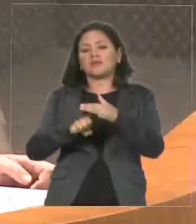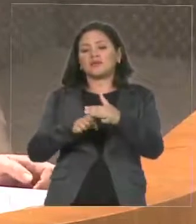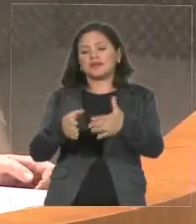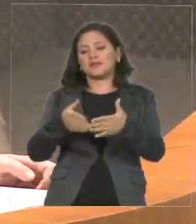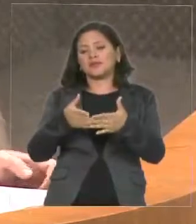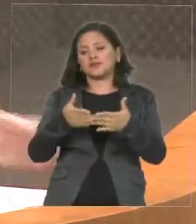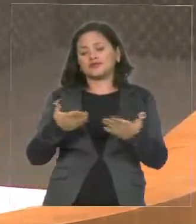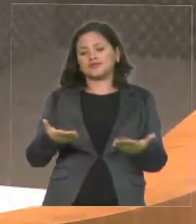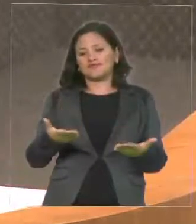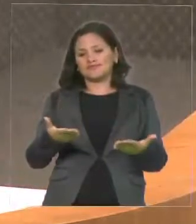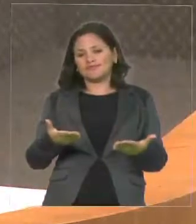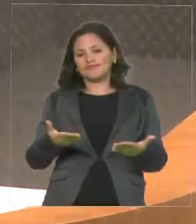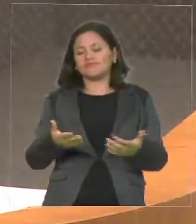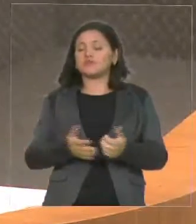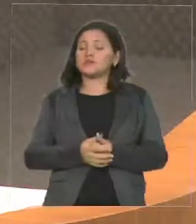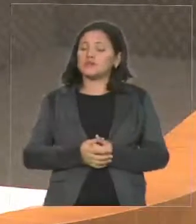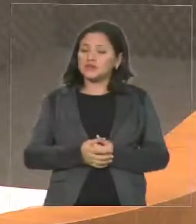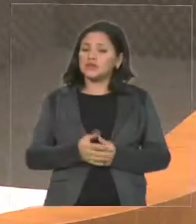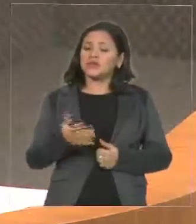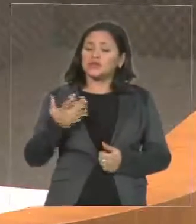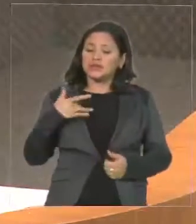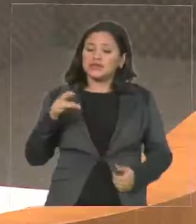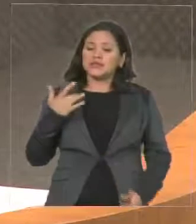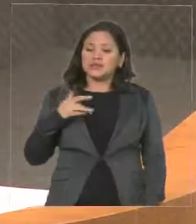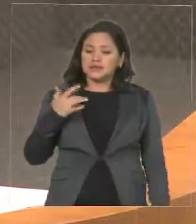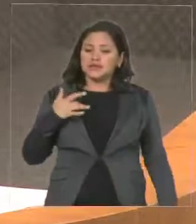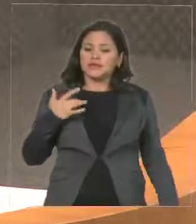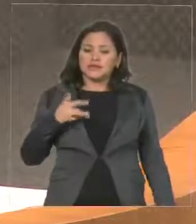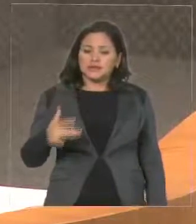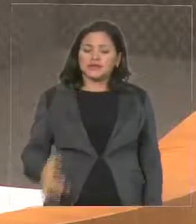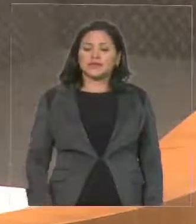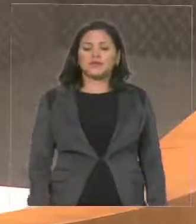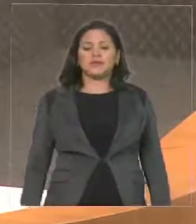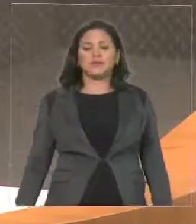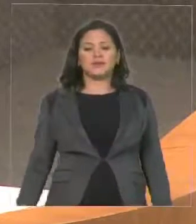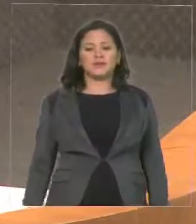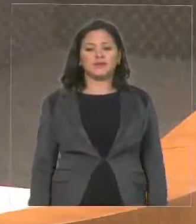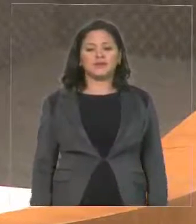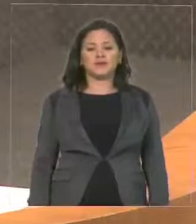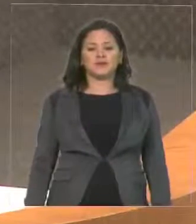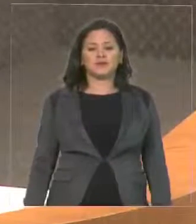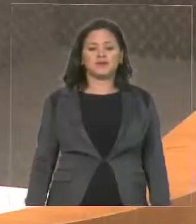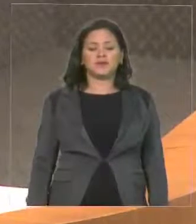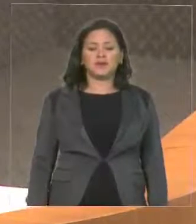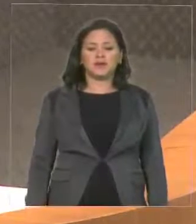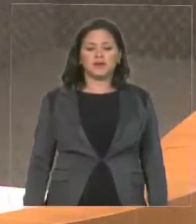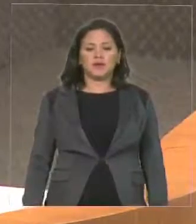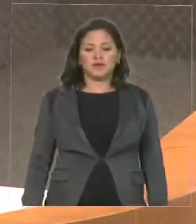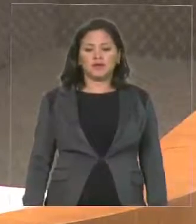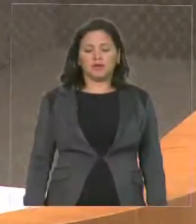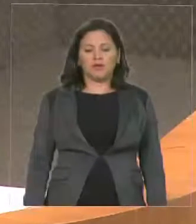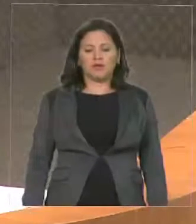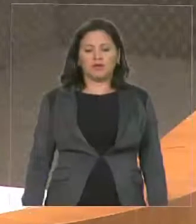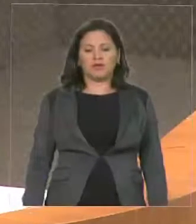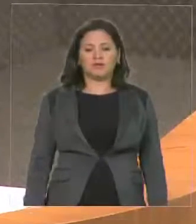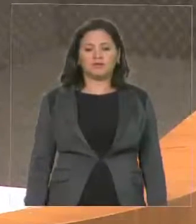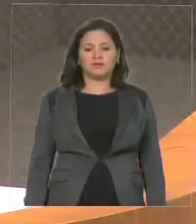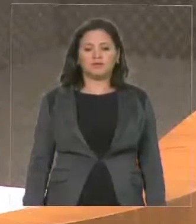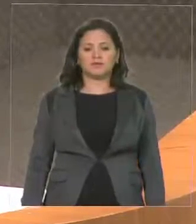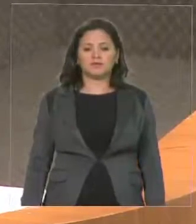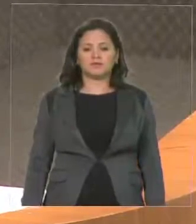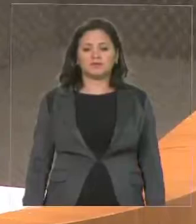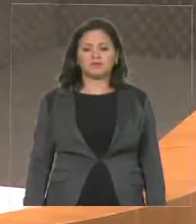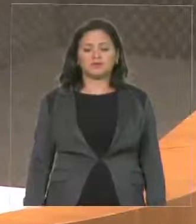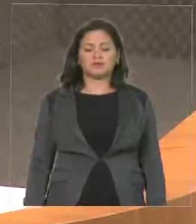Infelizmente, é assim. Agora, veja bem, aqui eu queria repudiar, deputado, antes de encerrar, a forma como V.